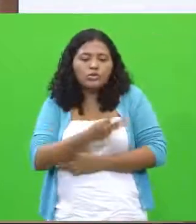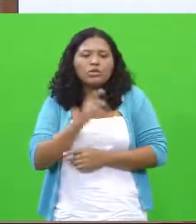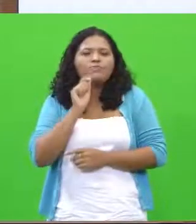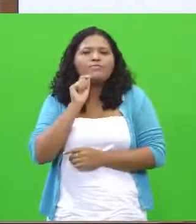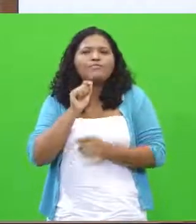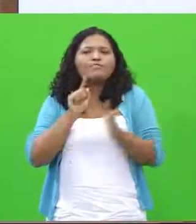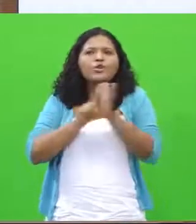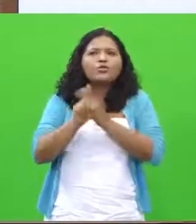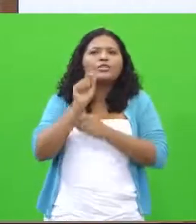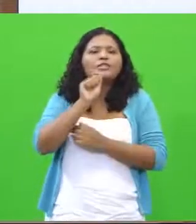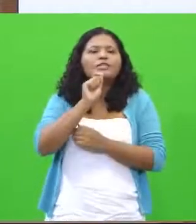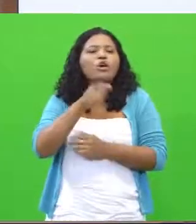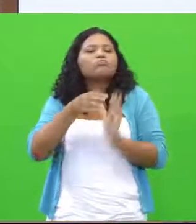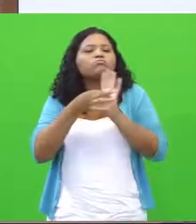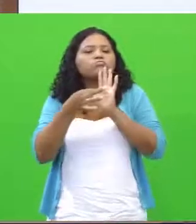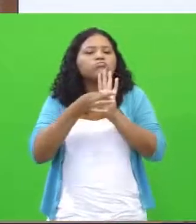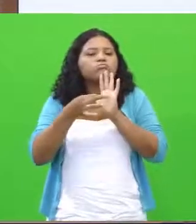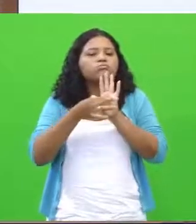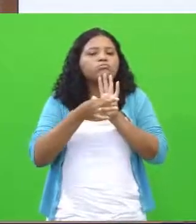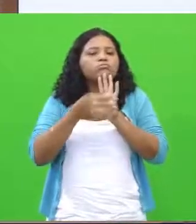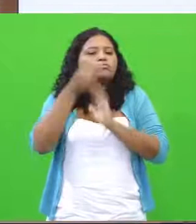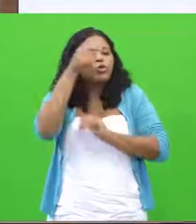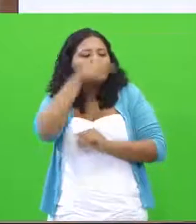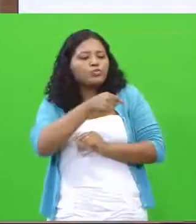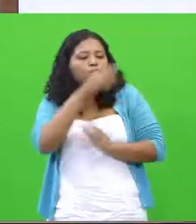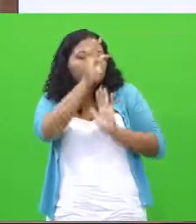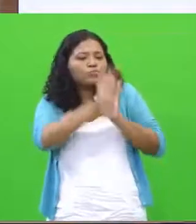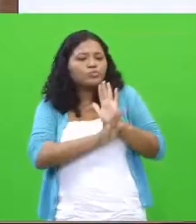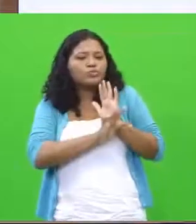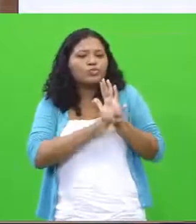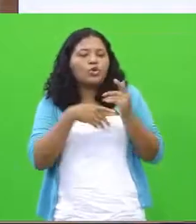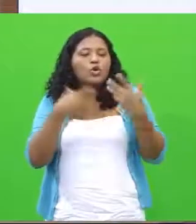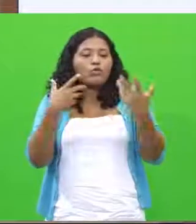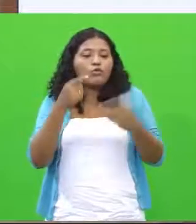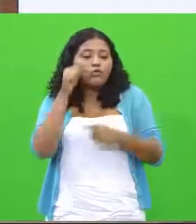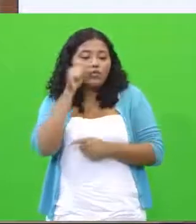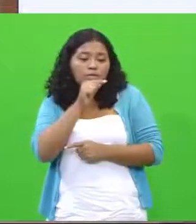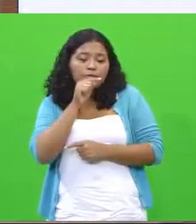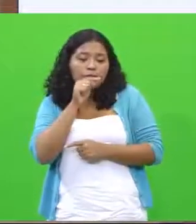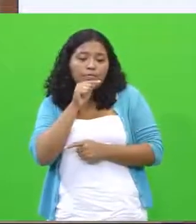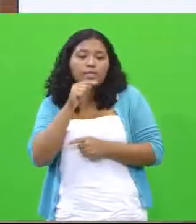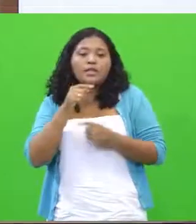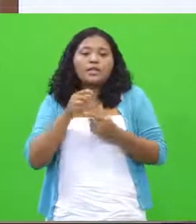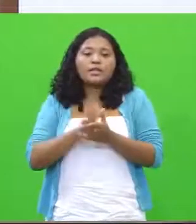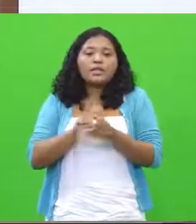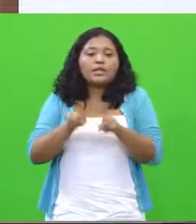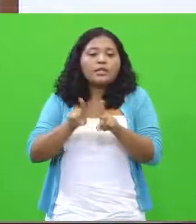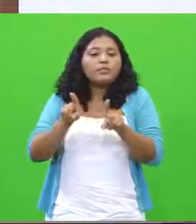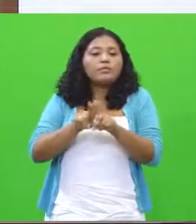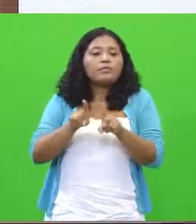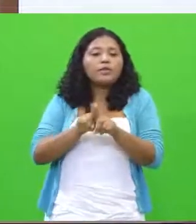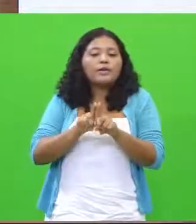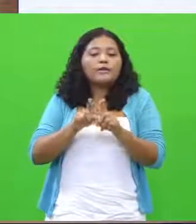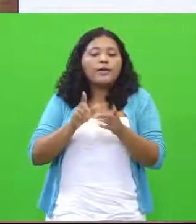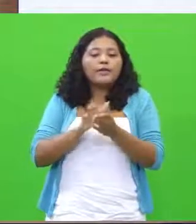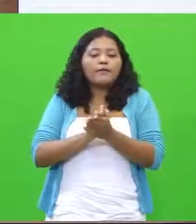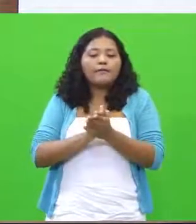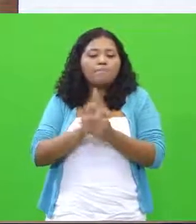qual é a sua opinião sobre isso? E você formaliza um ponto de vista, o qual vai defender,